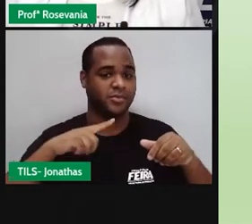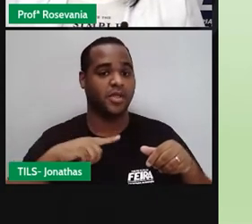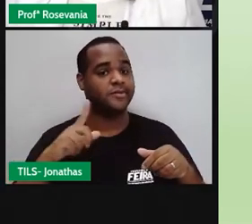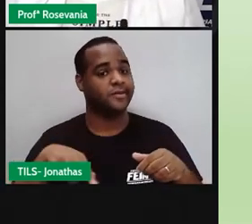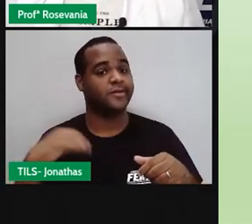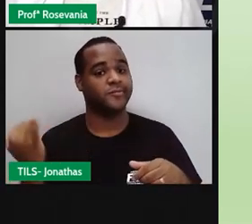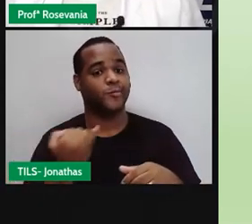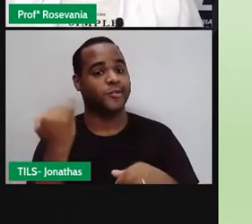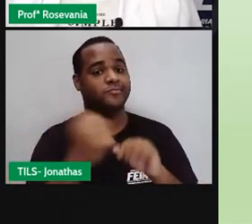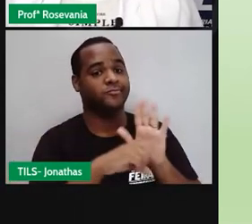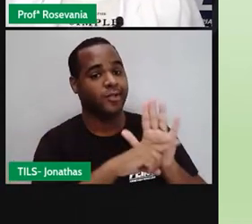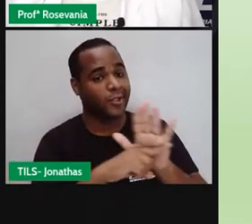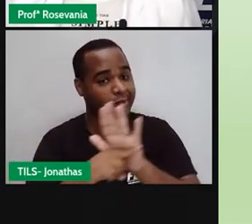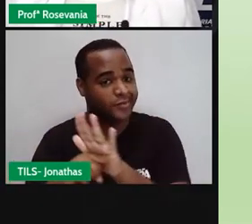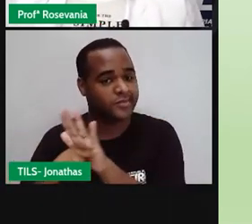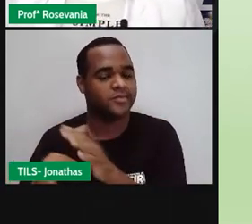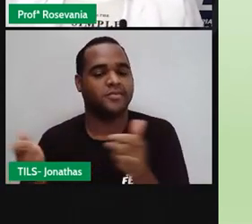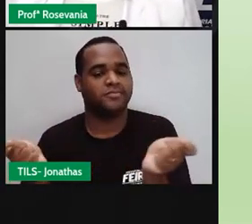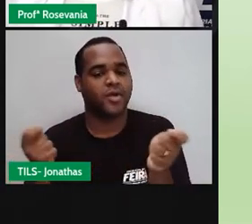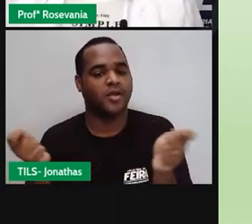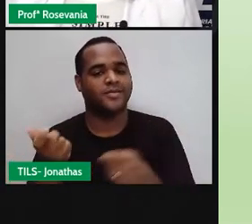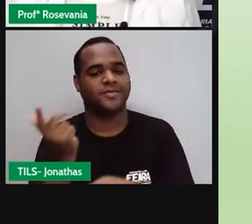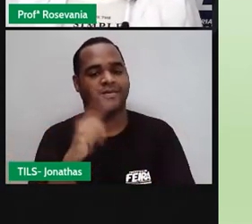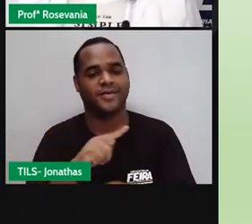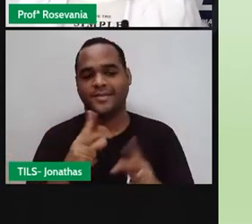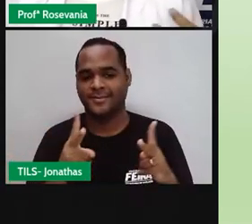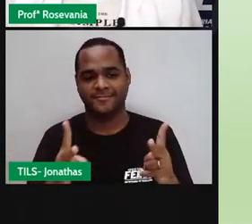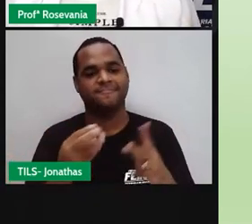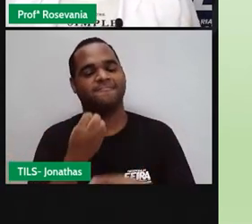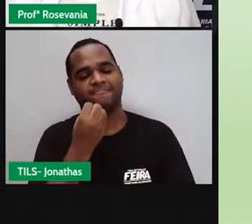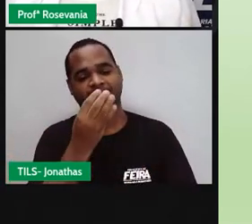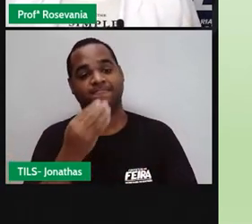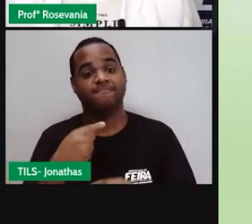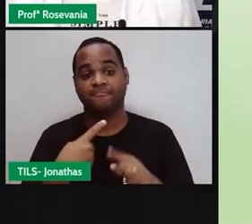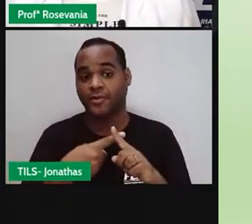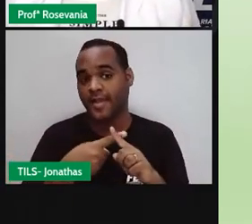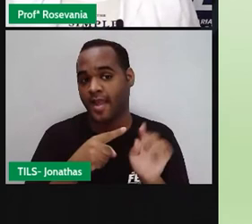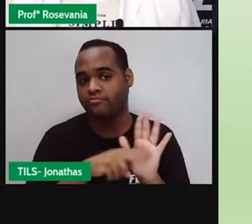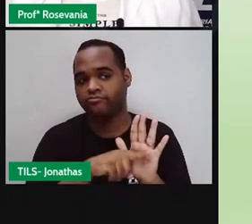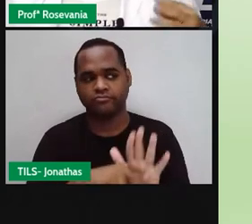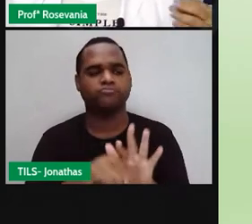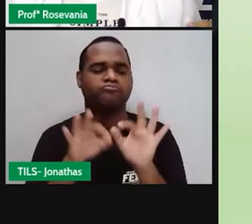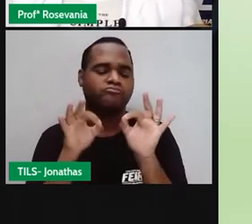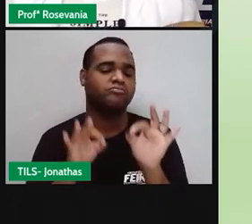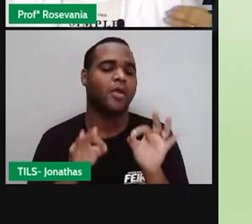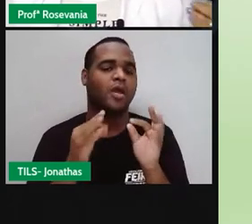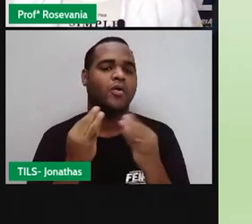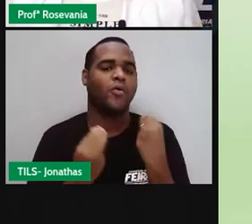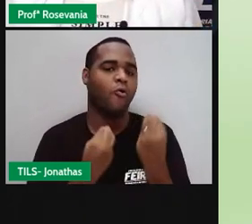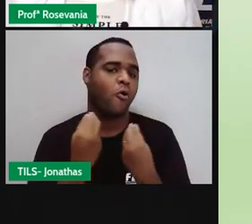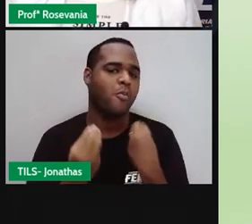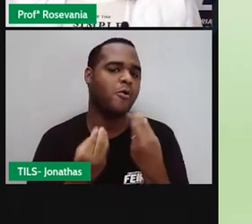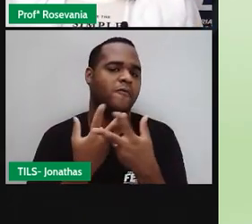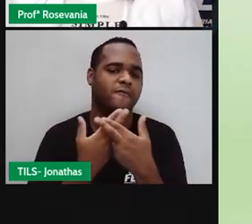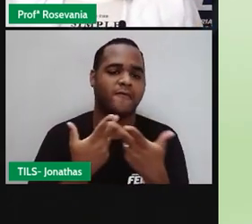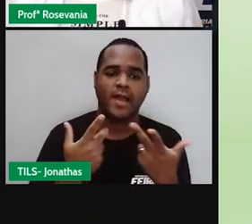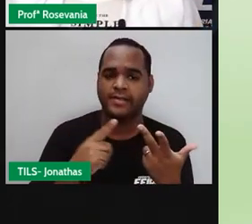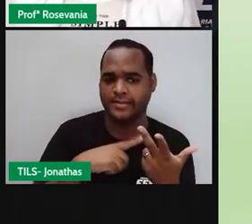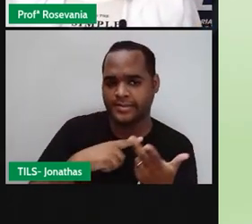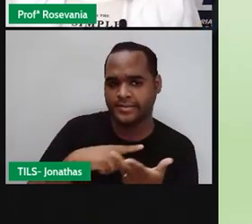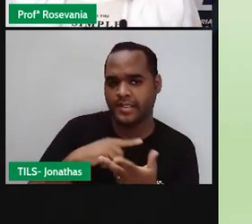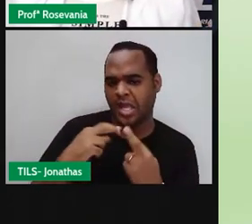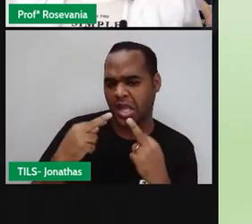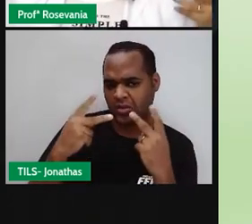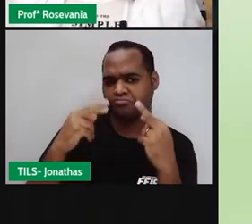floresta mantém essa umidade constante no ambiente, e ela, consequentemente, né, as temperaturas, elas são